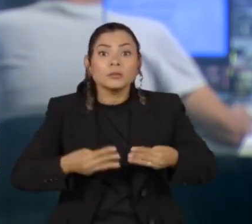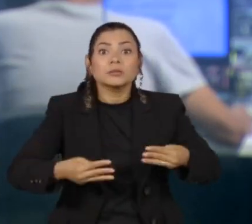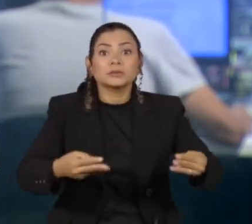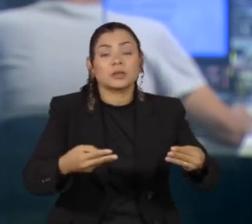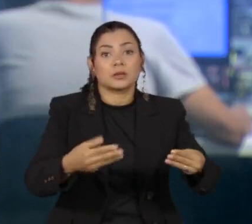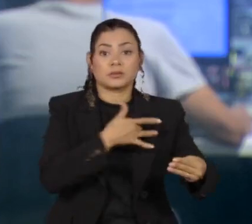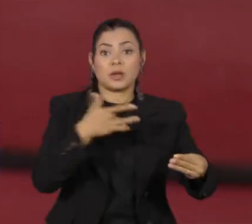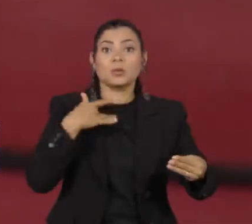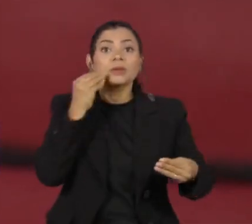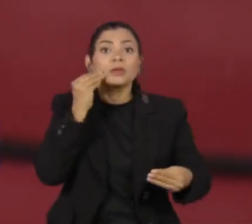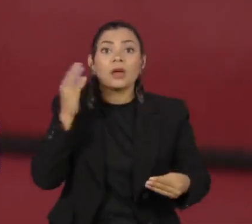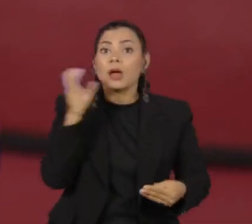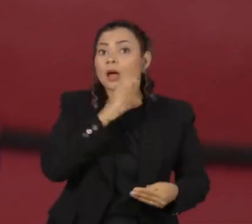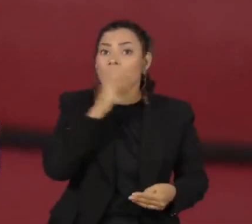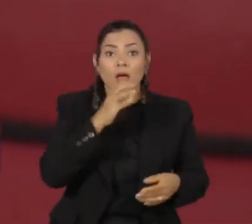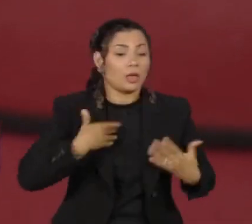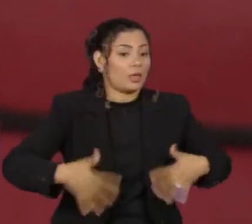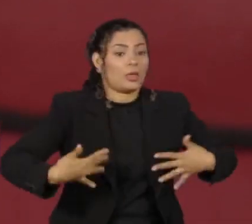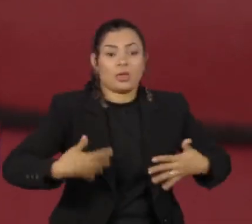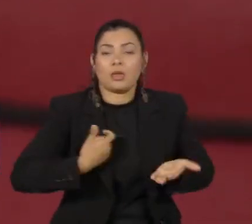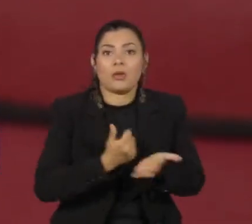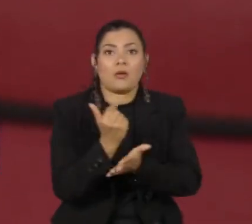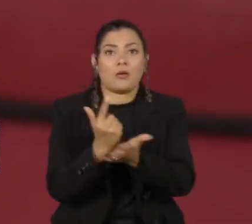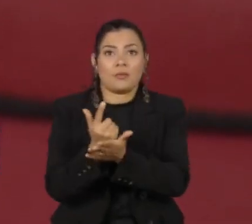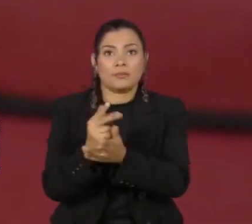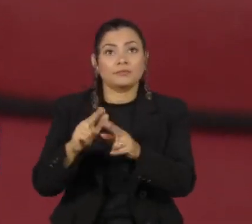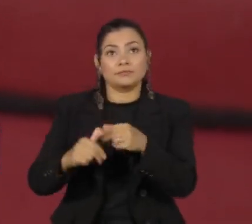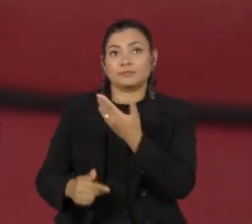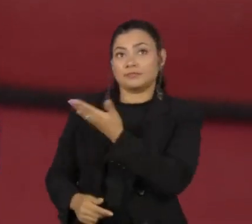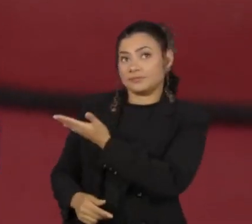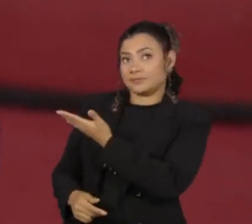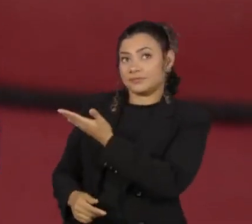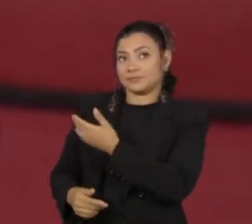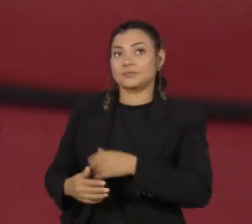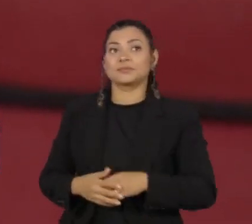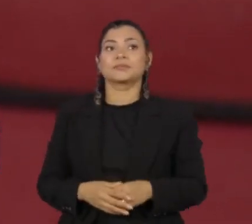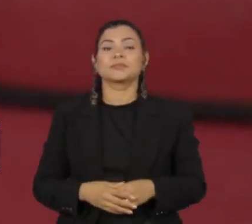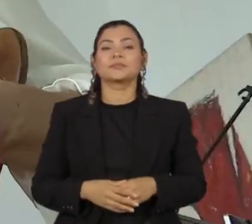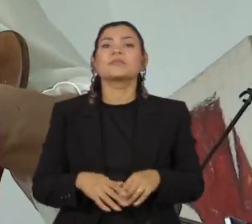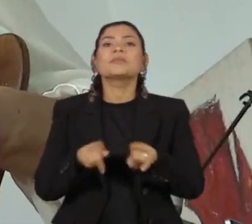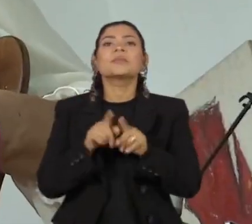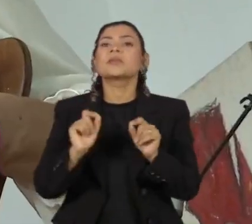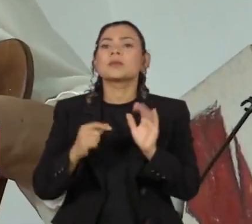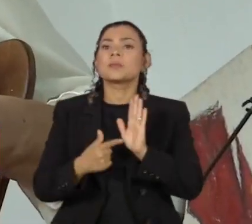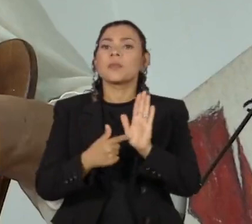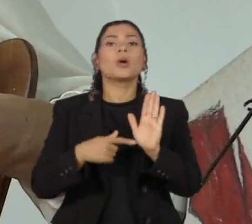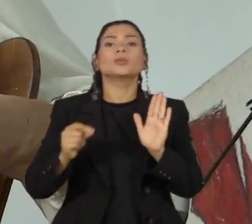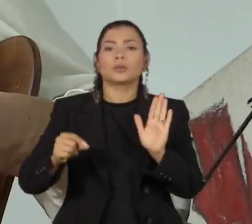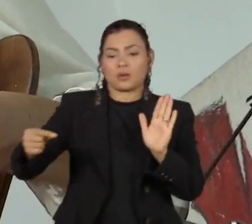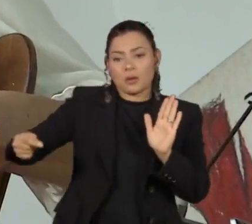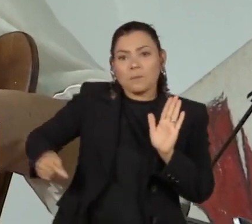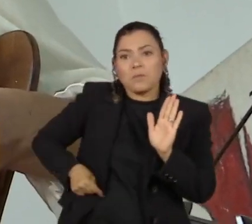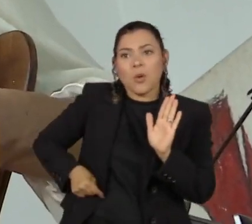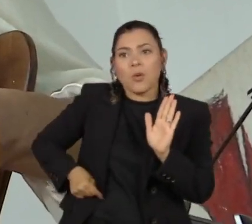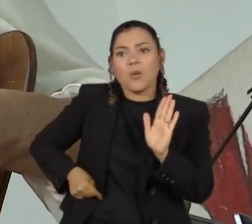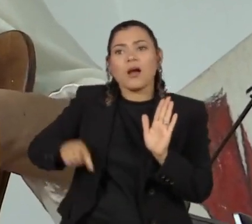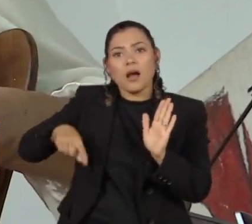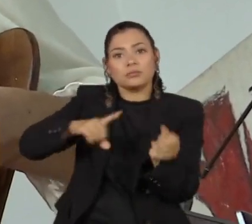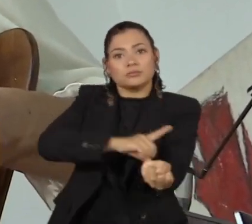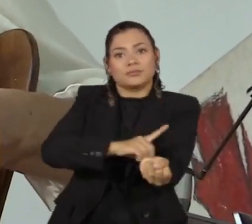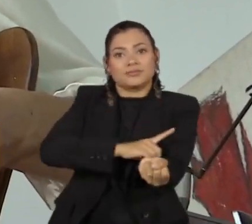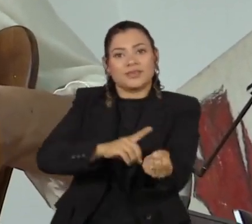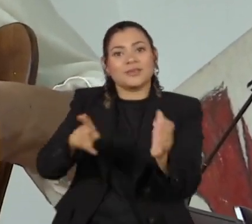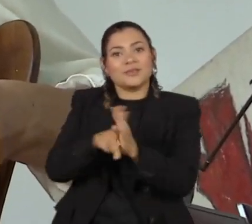emergencial. A bomba de insulina de ação rápida é símbolo de autonomia e sobrevivência para